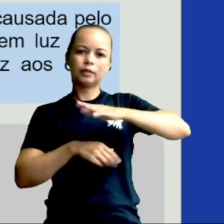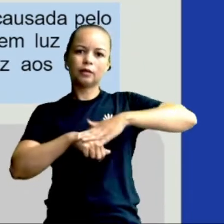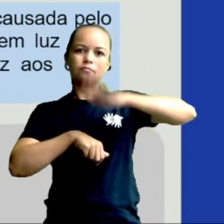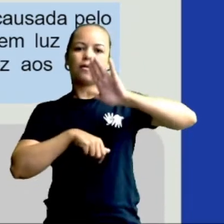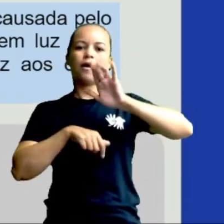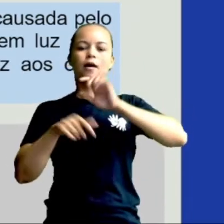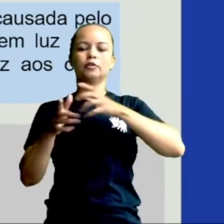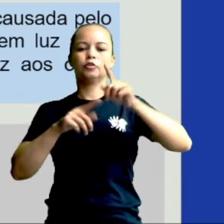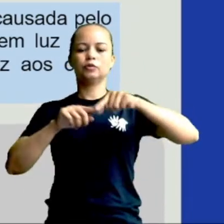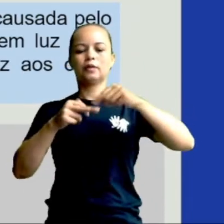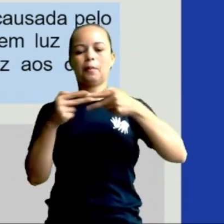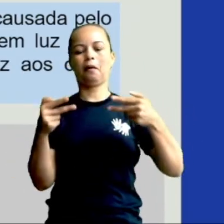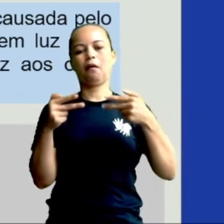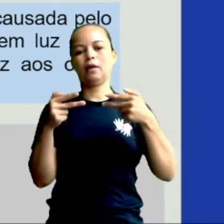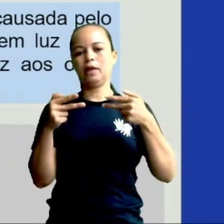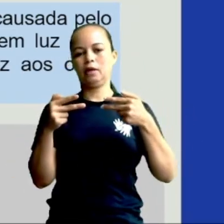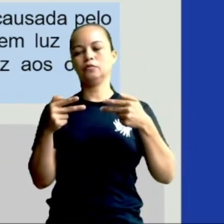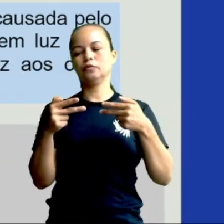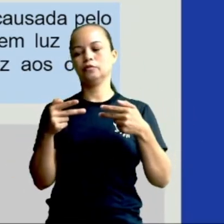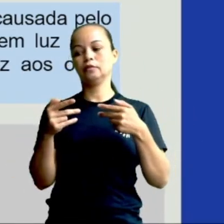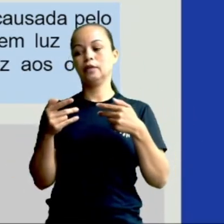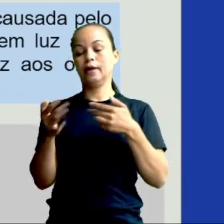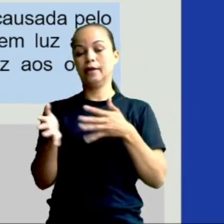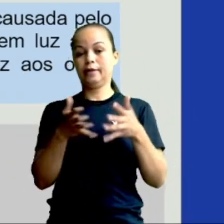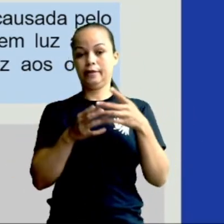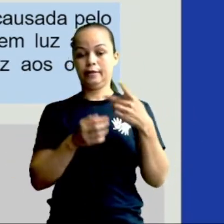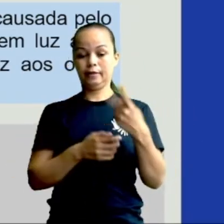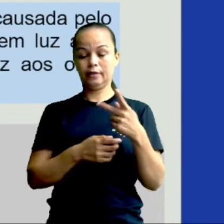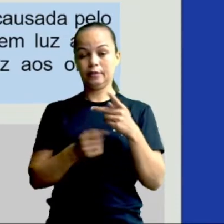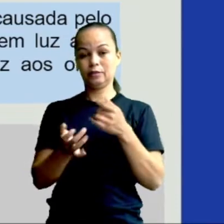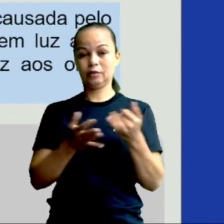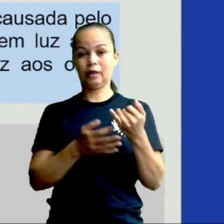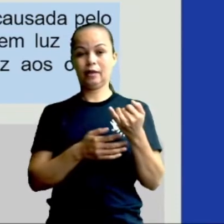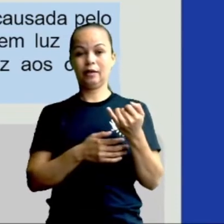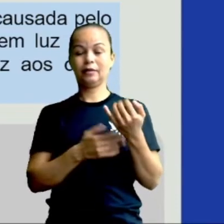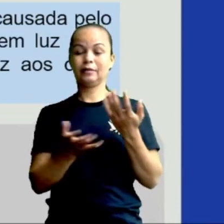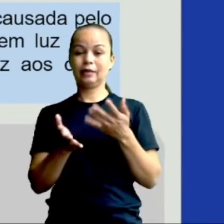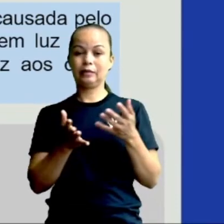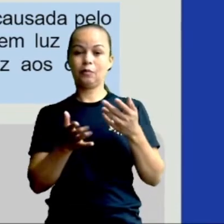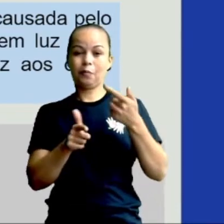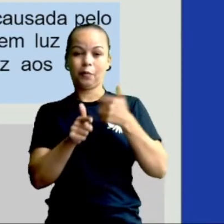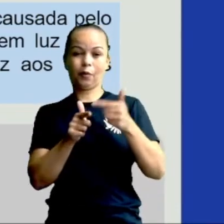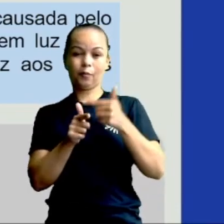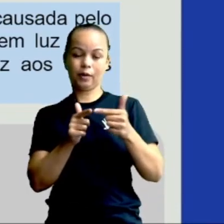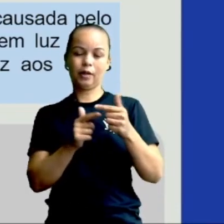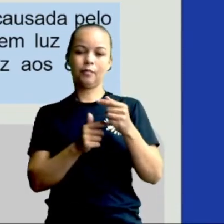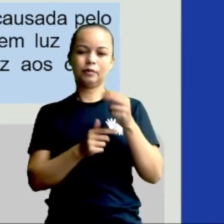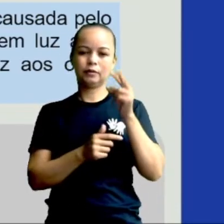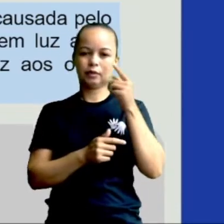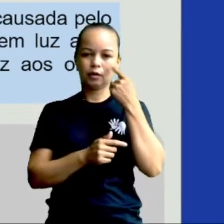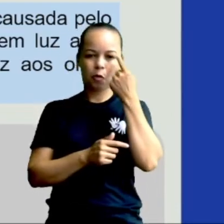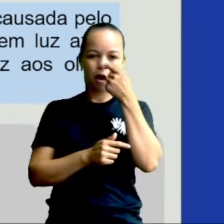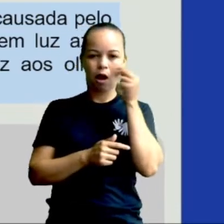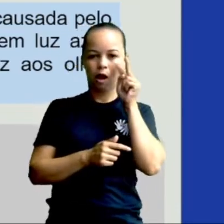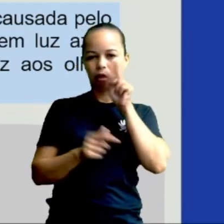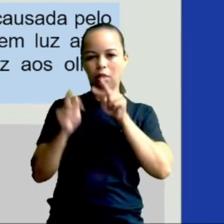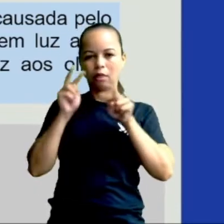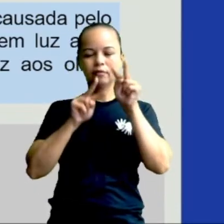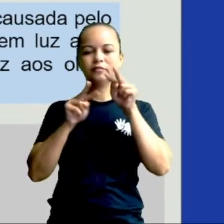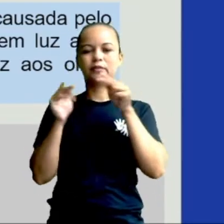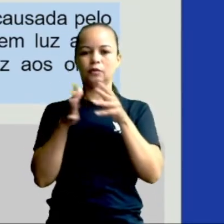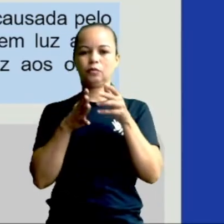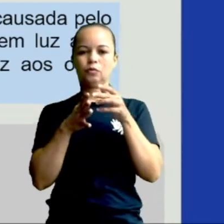mais os aparelhos eletrônicos, e isso tem causado danos à visão. O uso